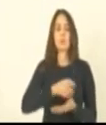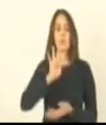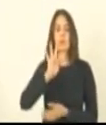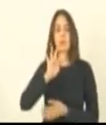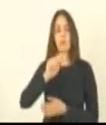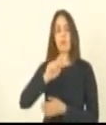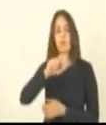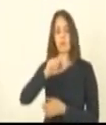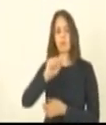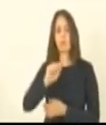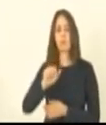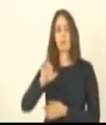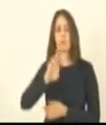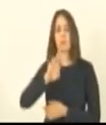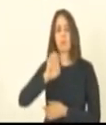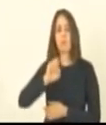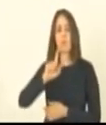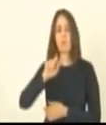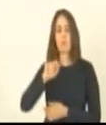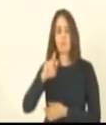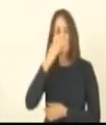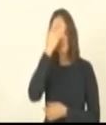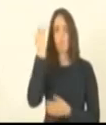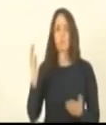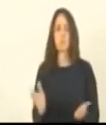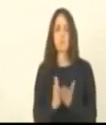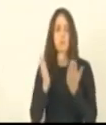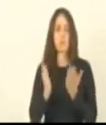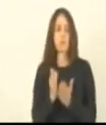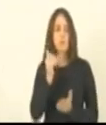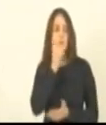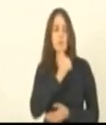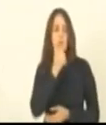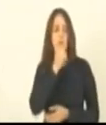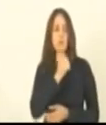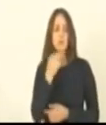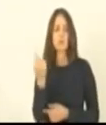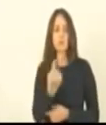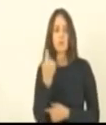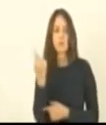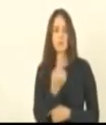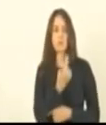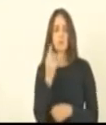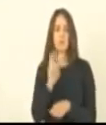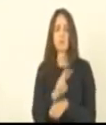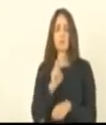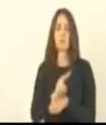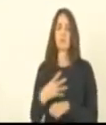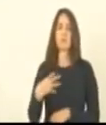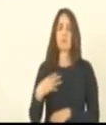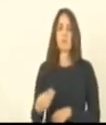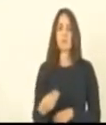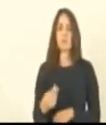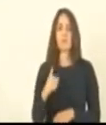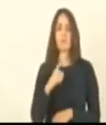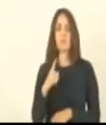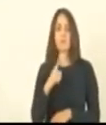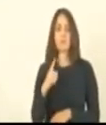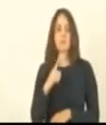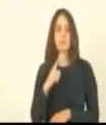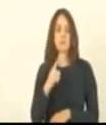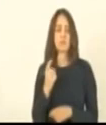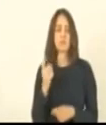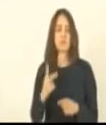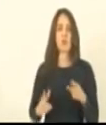de religação são as pessoas pobres muitas vezes mulheres solos no processo de criação dos seus filhos que tiveram a sua conta